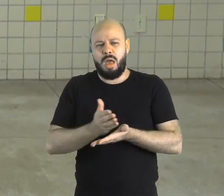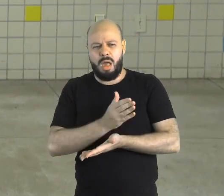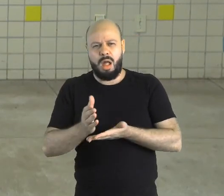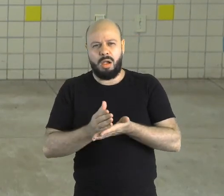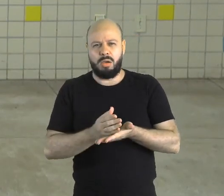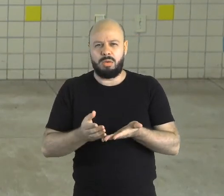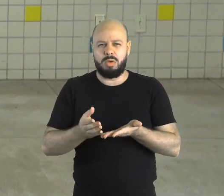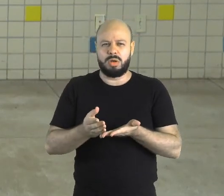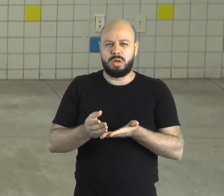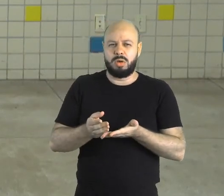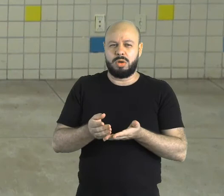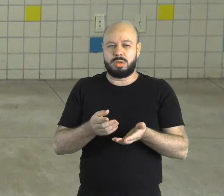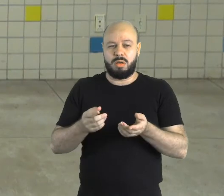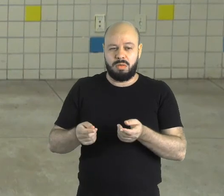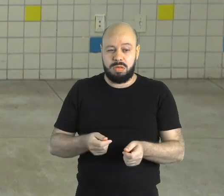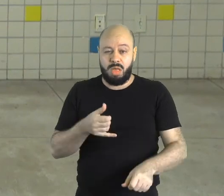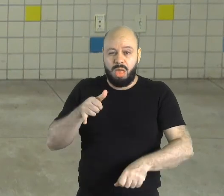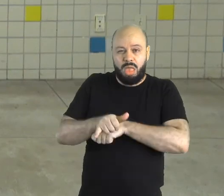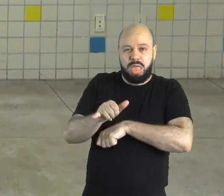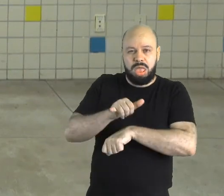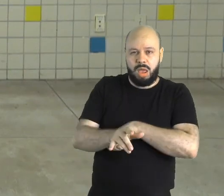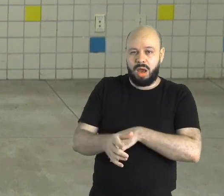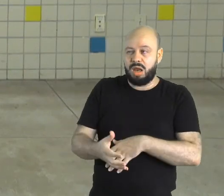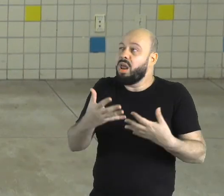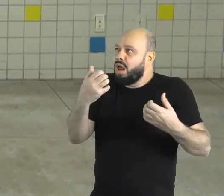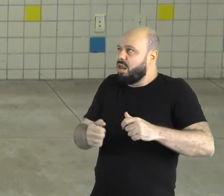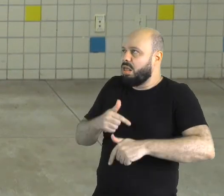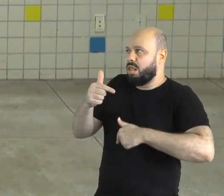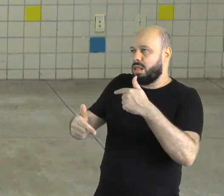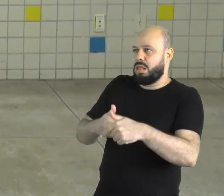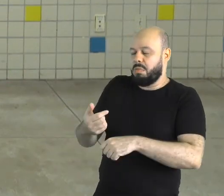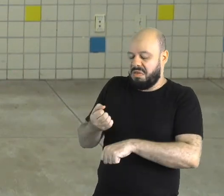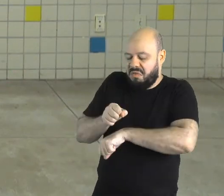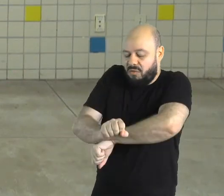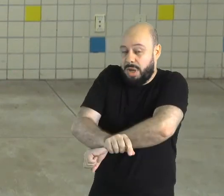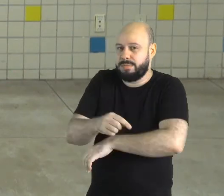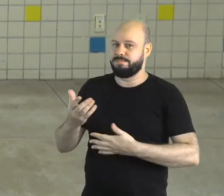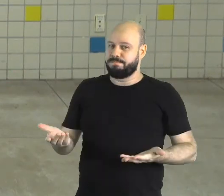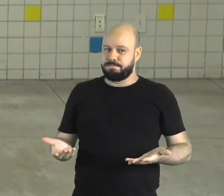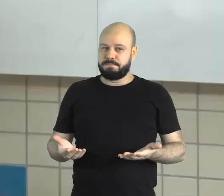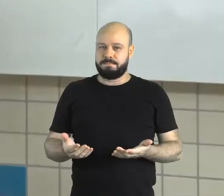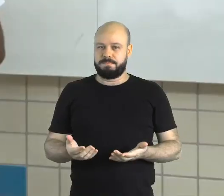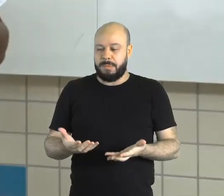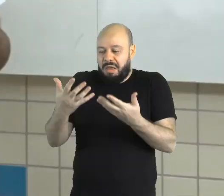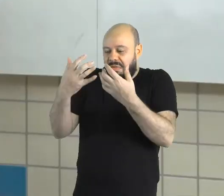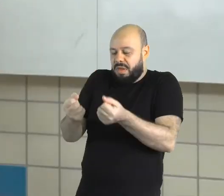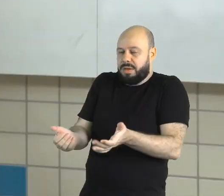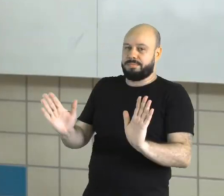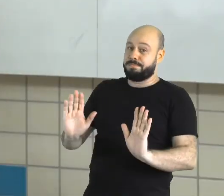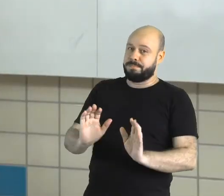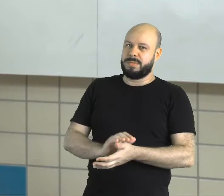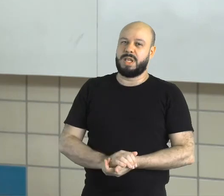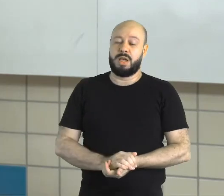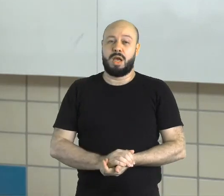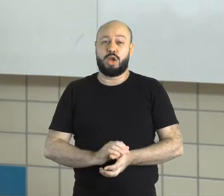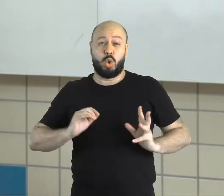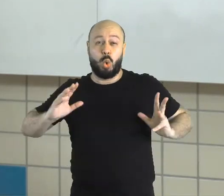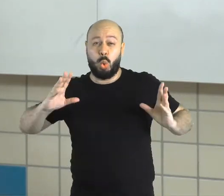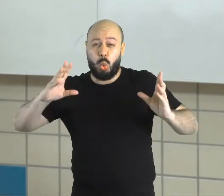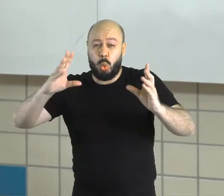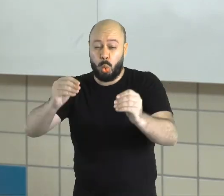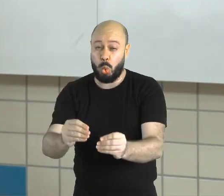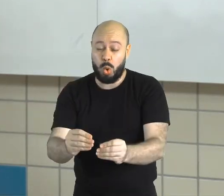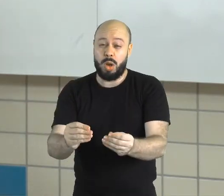propósitos de trabalho, elas são submetidas a esse tipo de trabalho escravo. Beleza? Bom, gente, creio que não deu para falar tudo